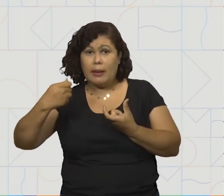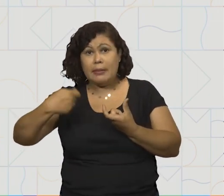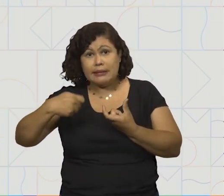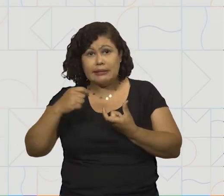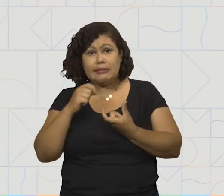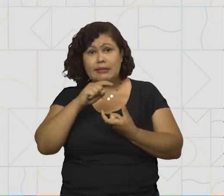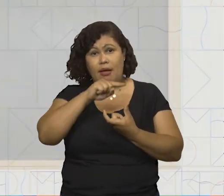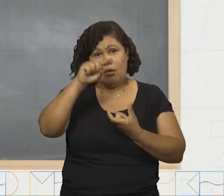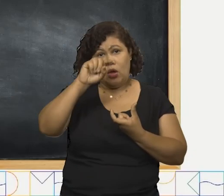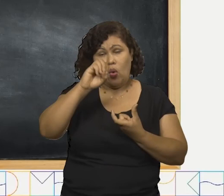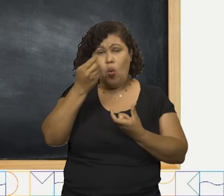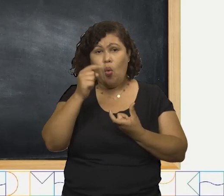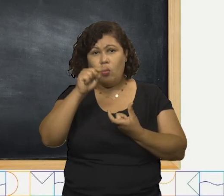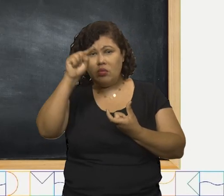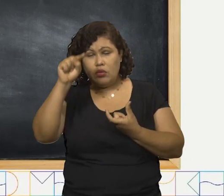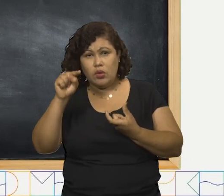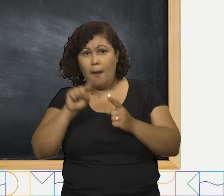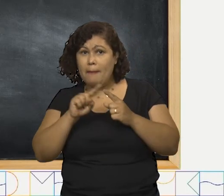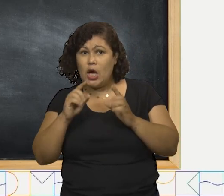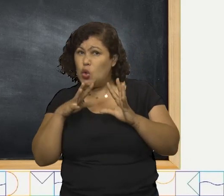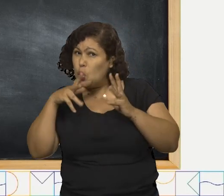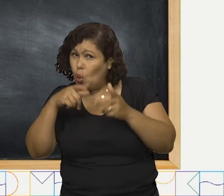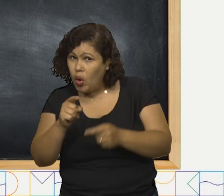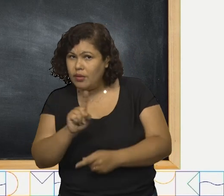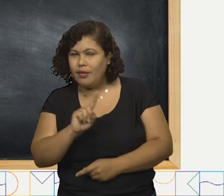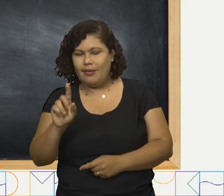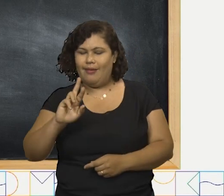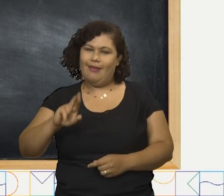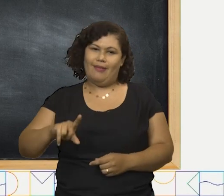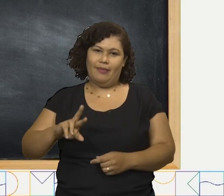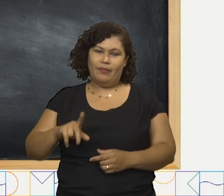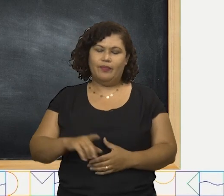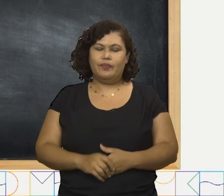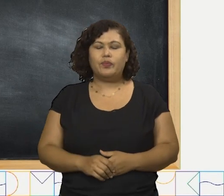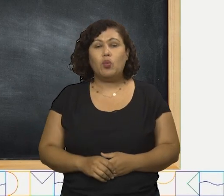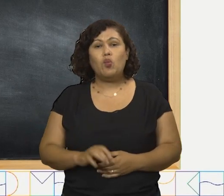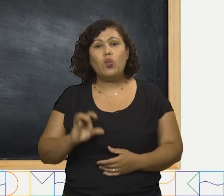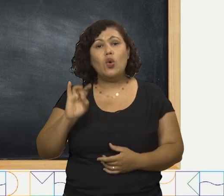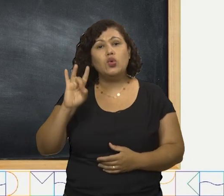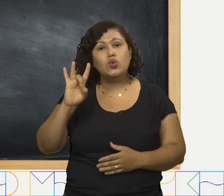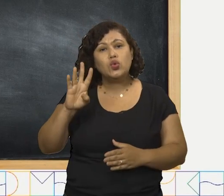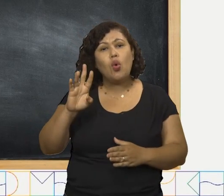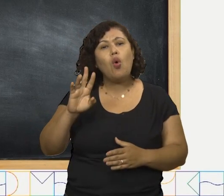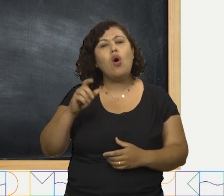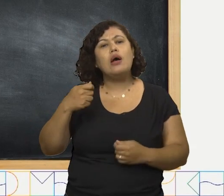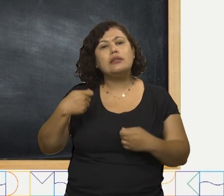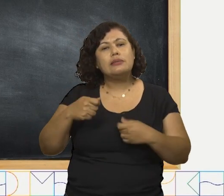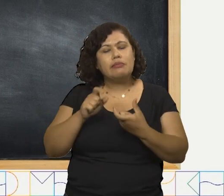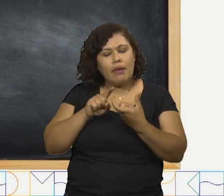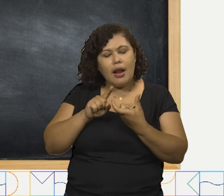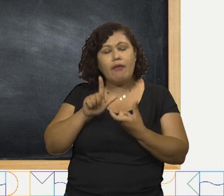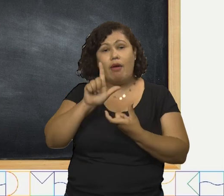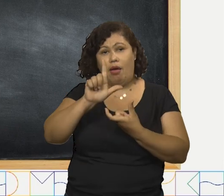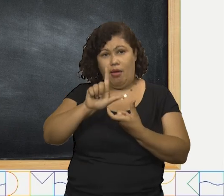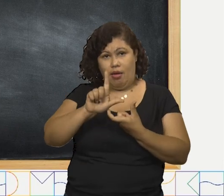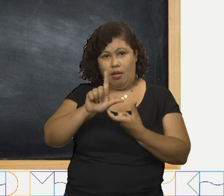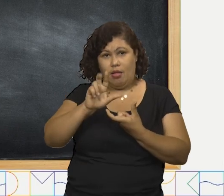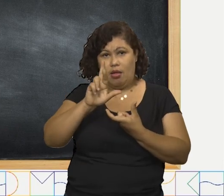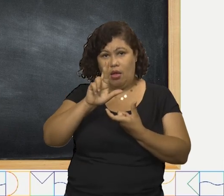regra. Vamos lá? Palavras paroxítonas que terminam com L, R,